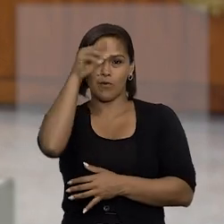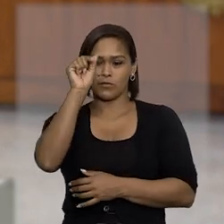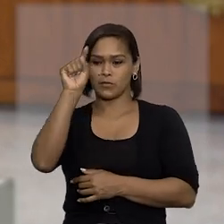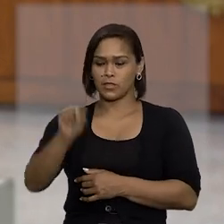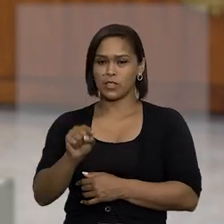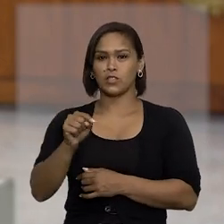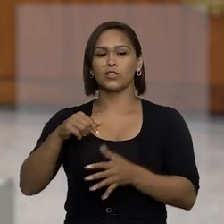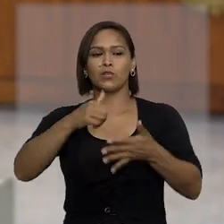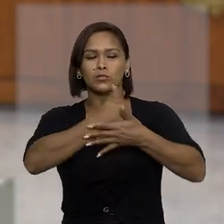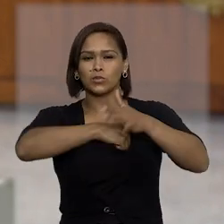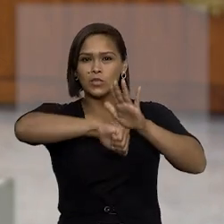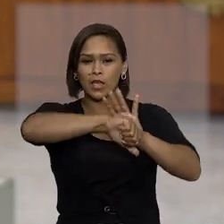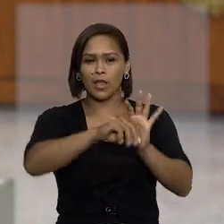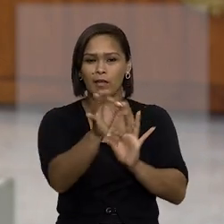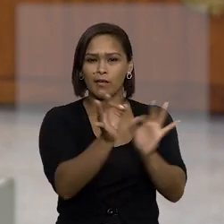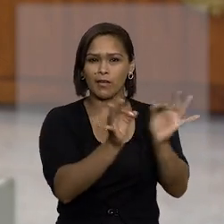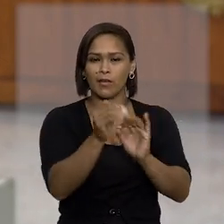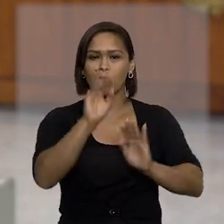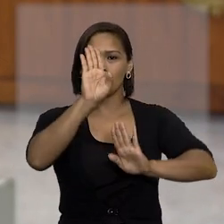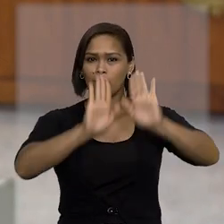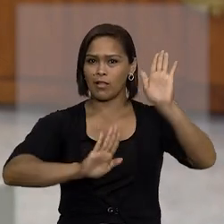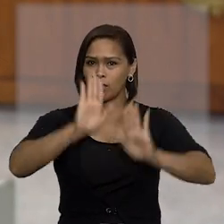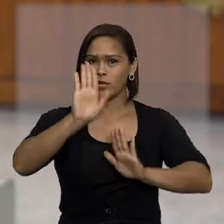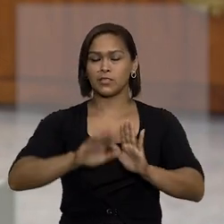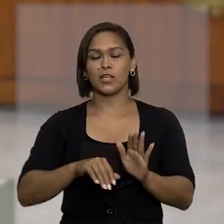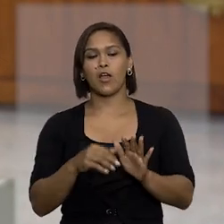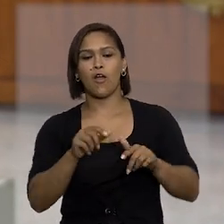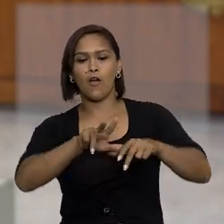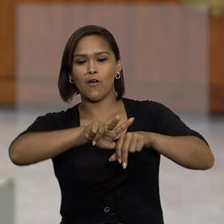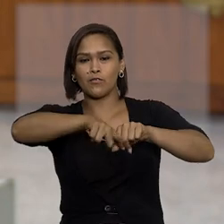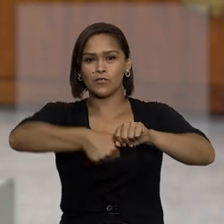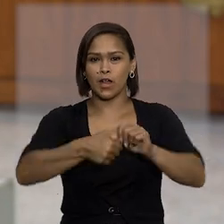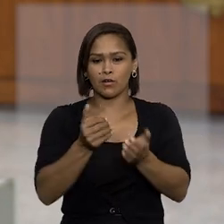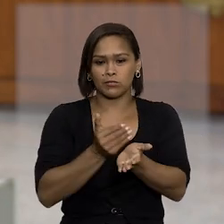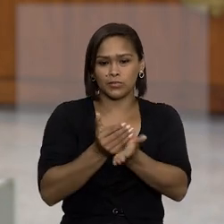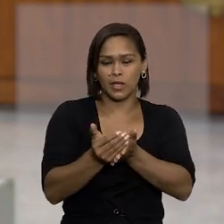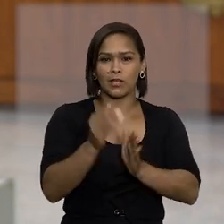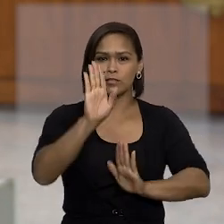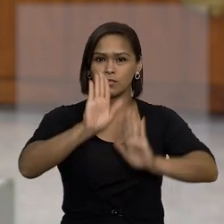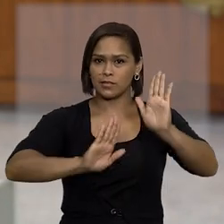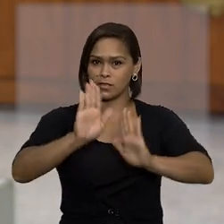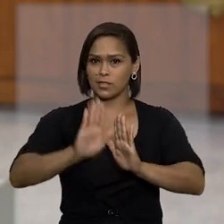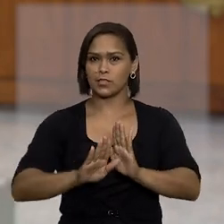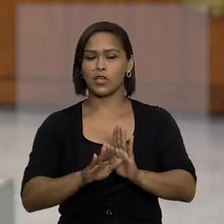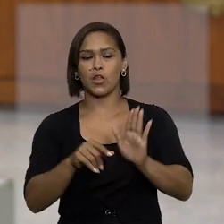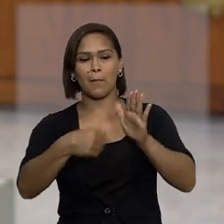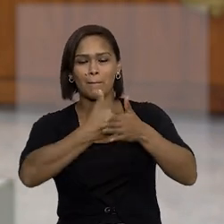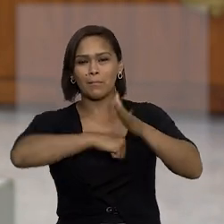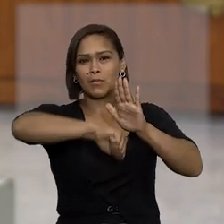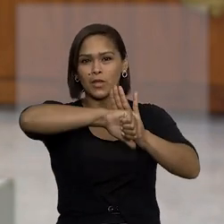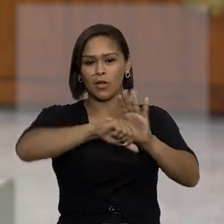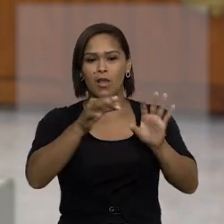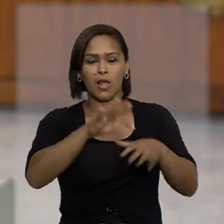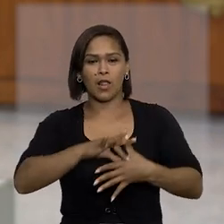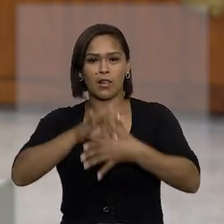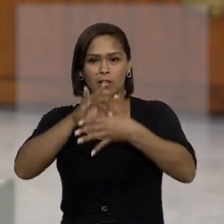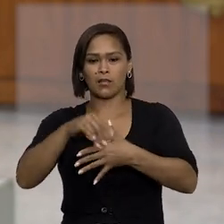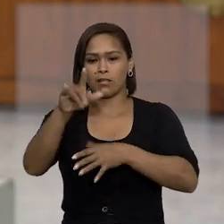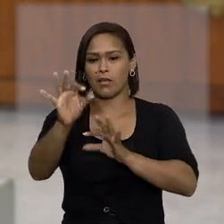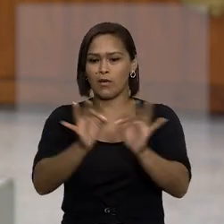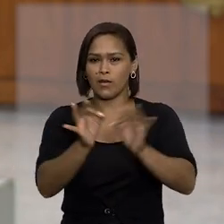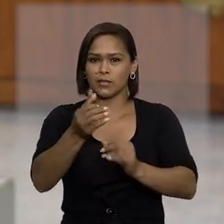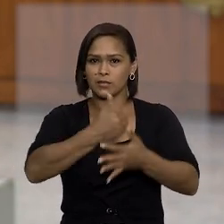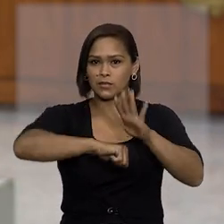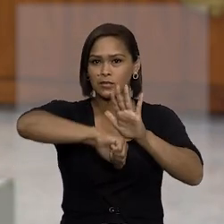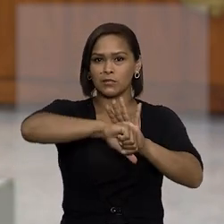delitos de dispensa irregular de licitação, fraude a procedimento licitatório, peculato, liderança em organização